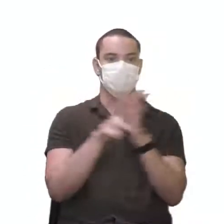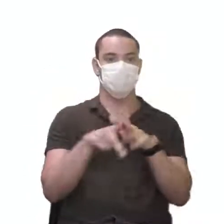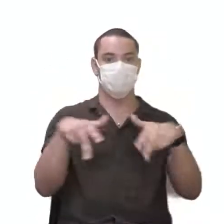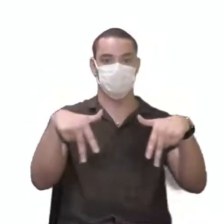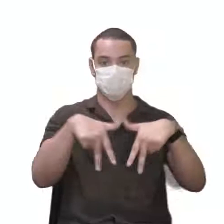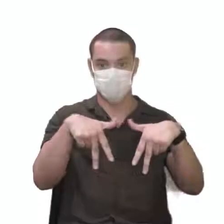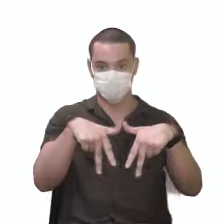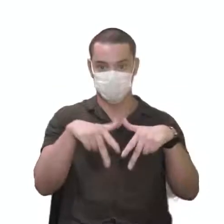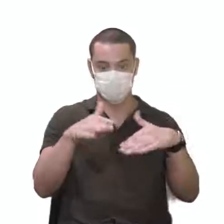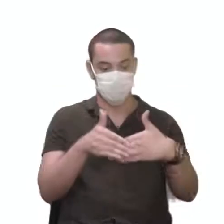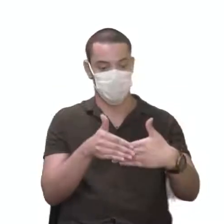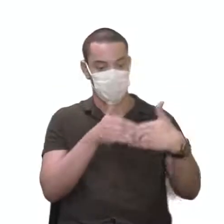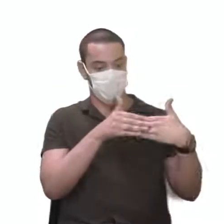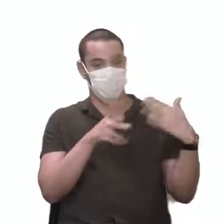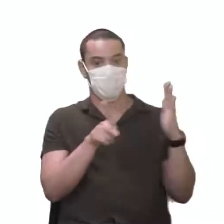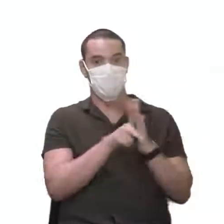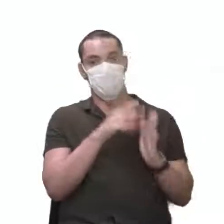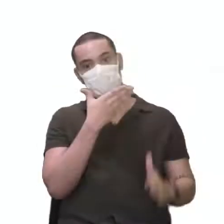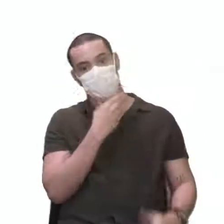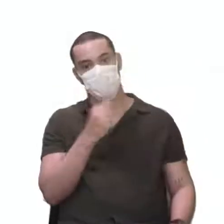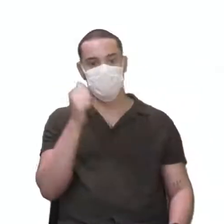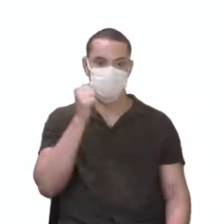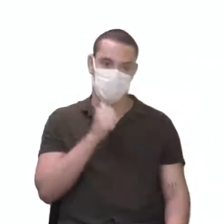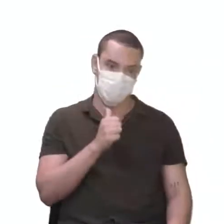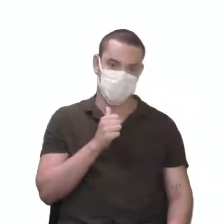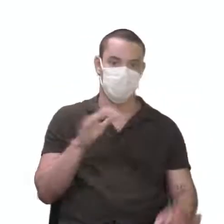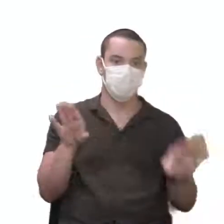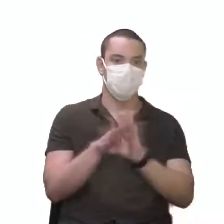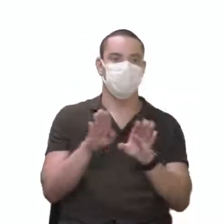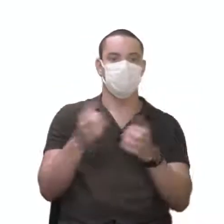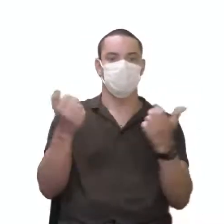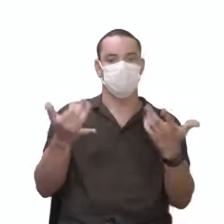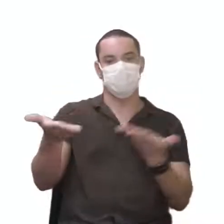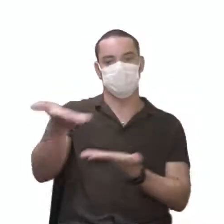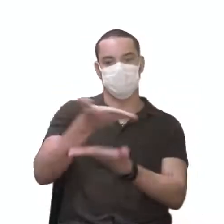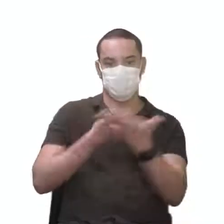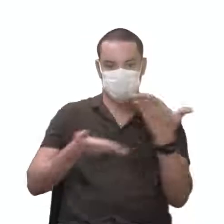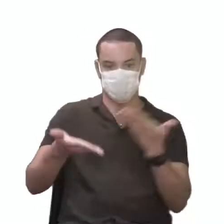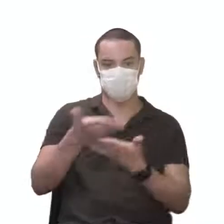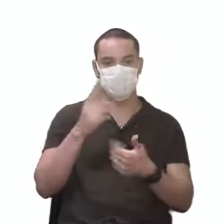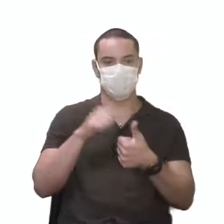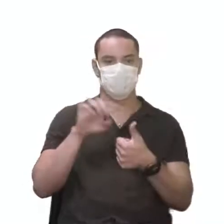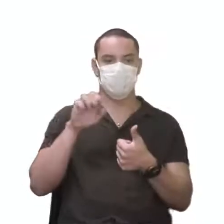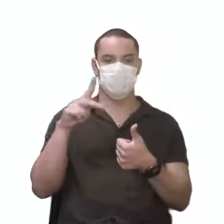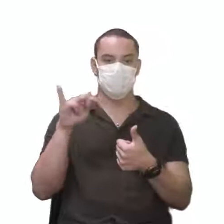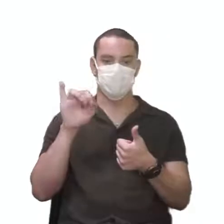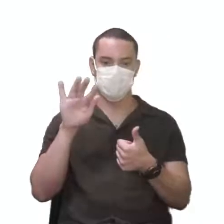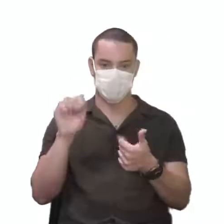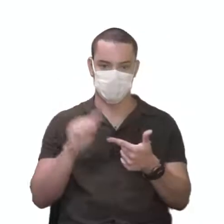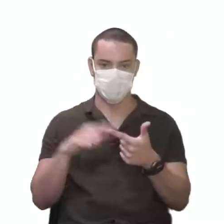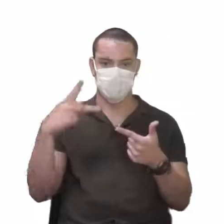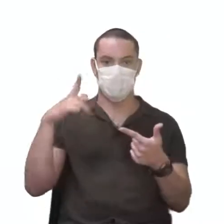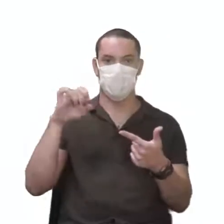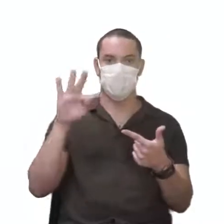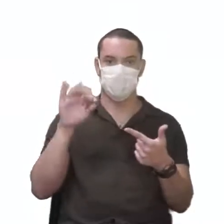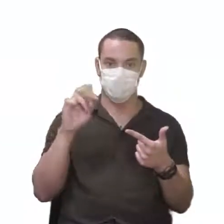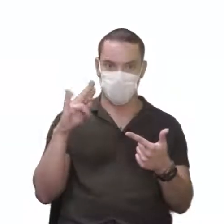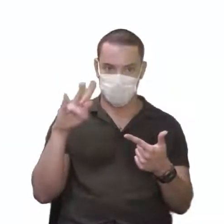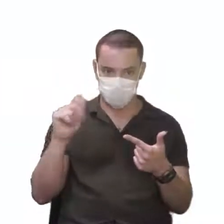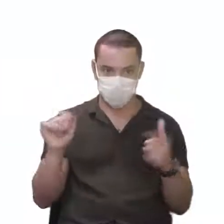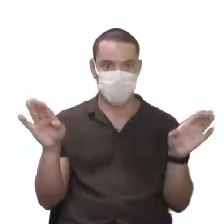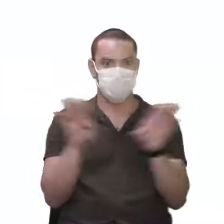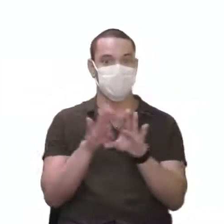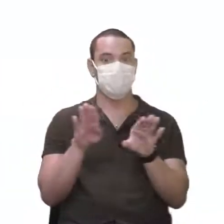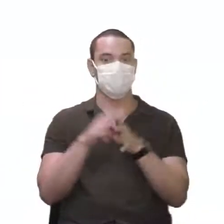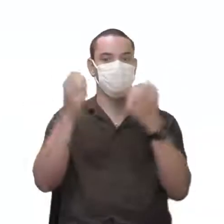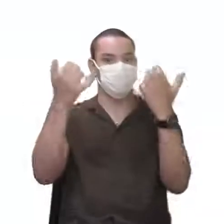herança restrita ao sexo, falamos das interações, falamos da epistasia e da pleitropia. Vamos pra cá.